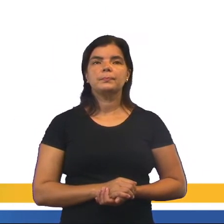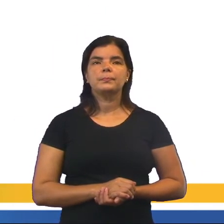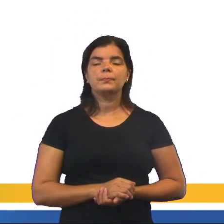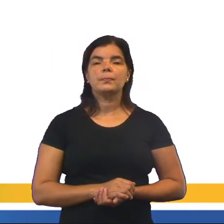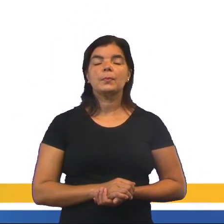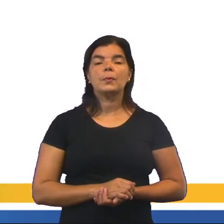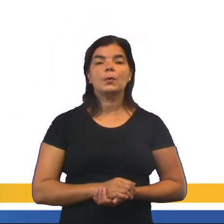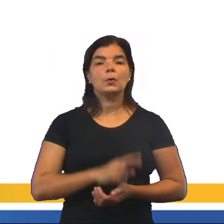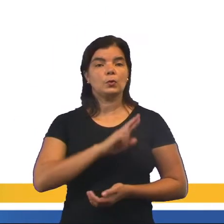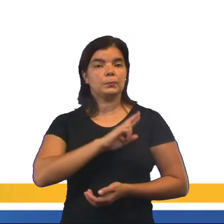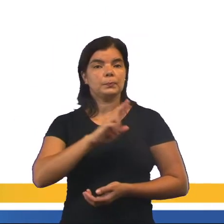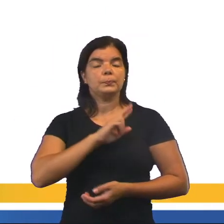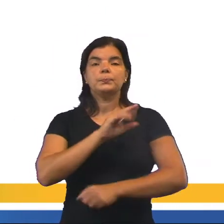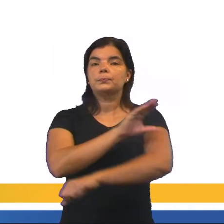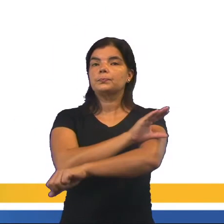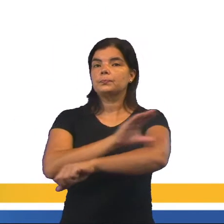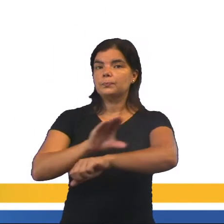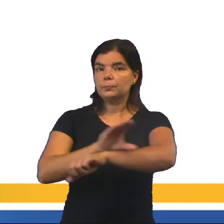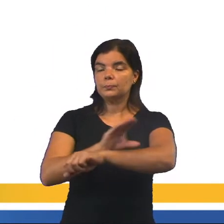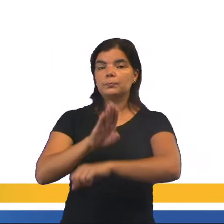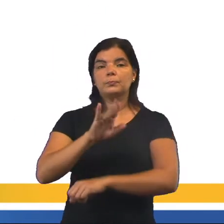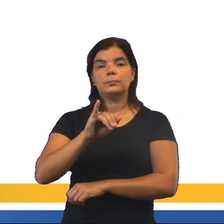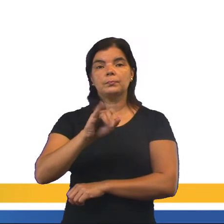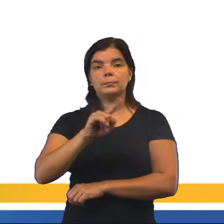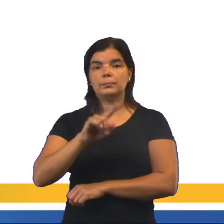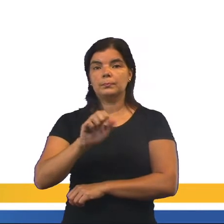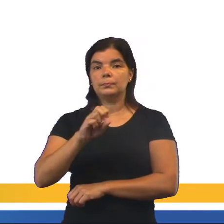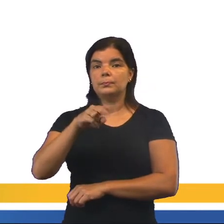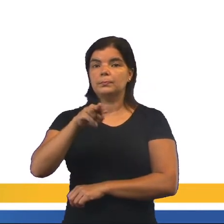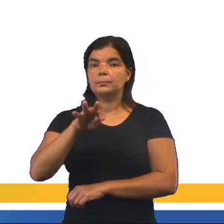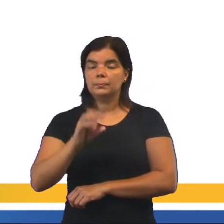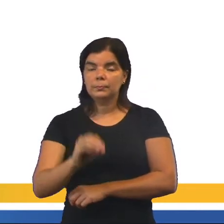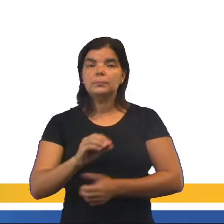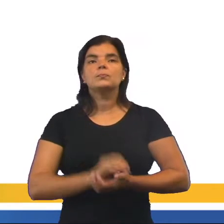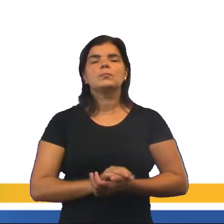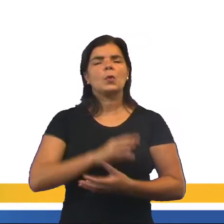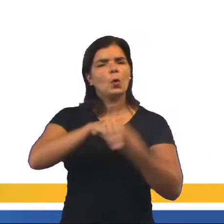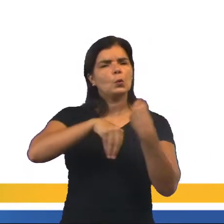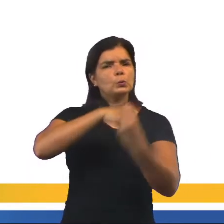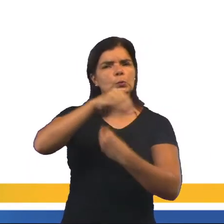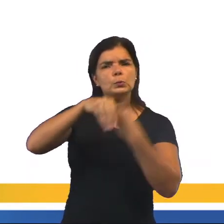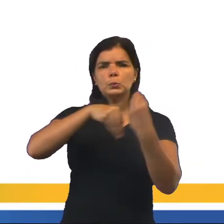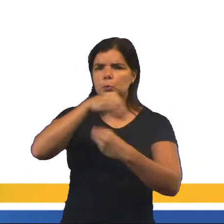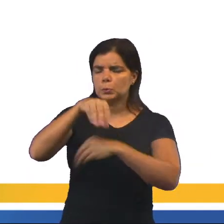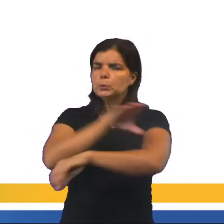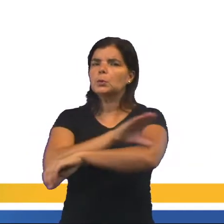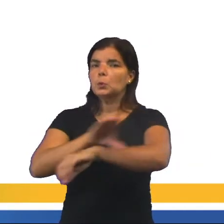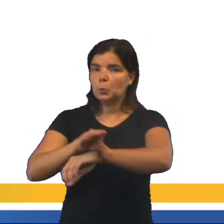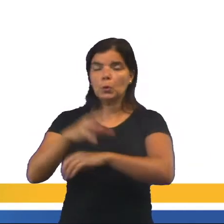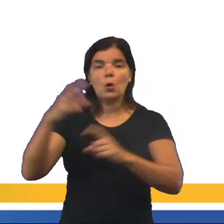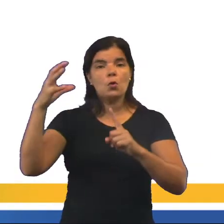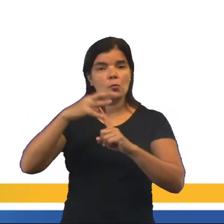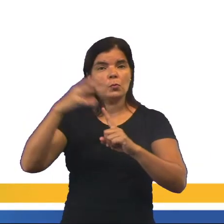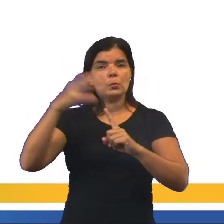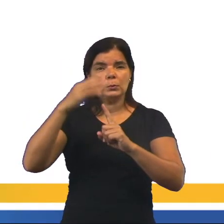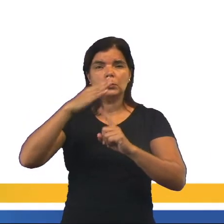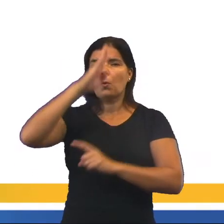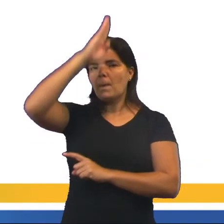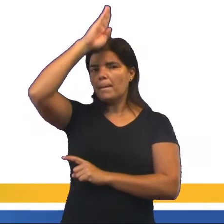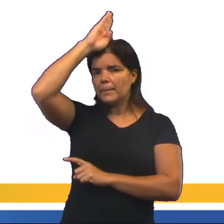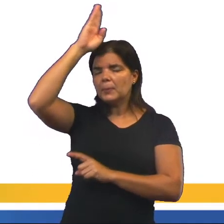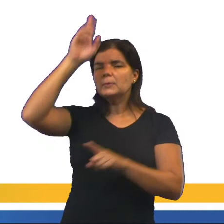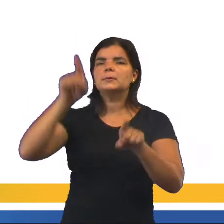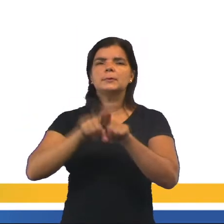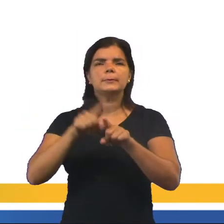Sobre a religião e a cultura do Império Bizantino. A cultura era uma mistura de influências romanas, helenísticas. Se a gente